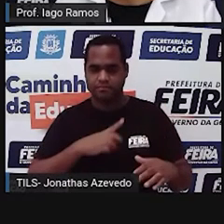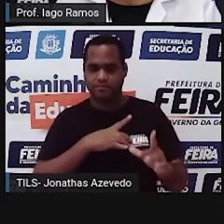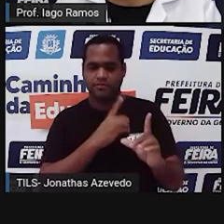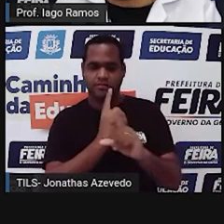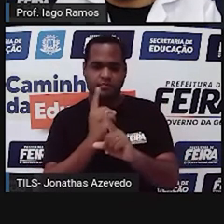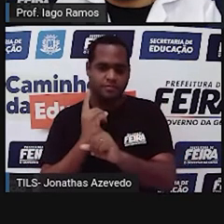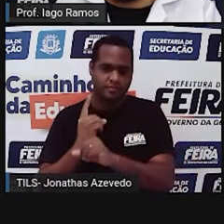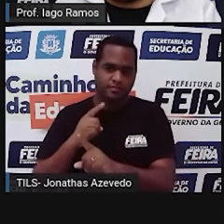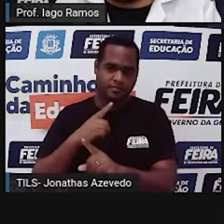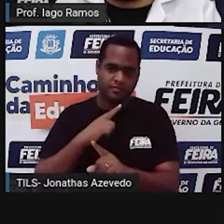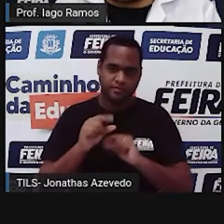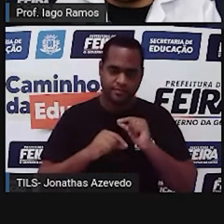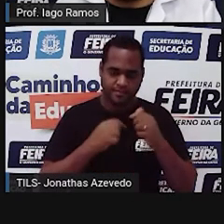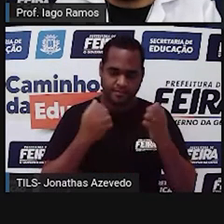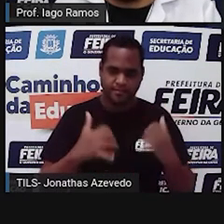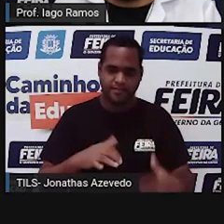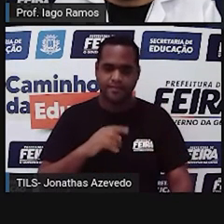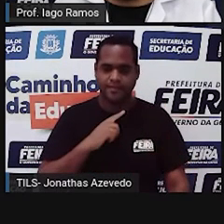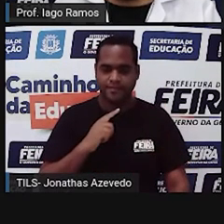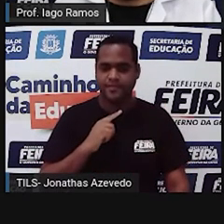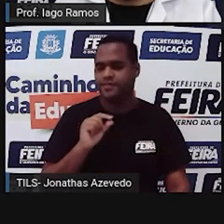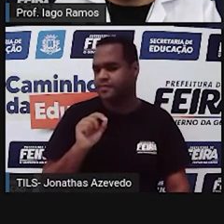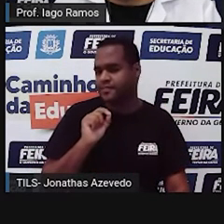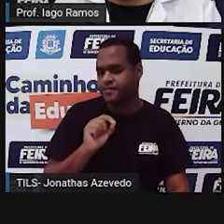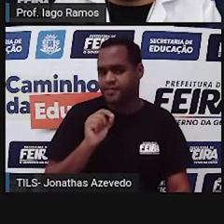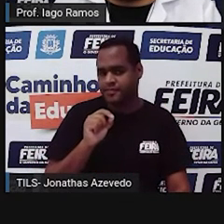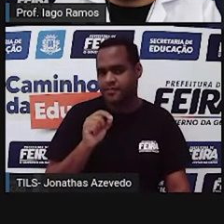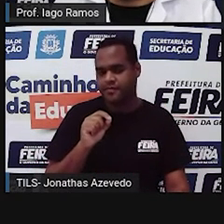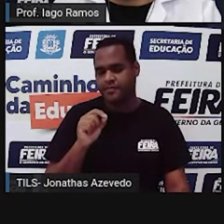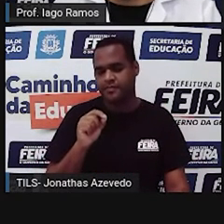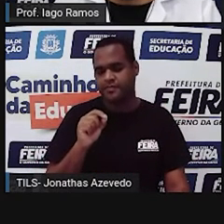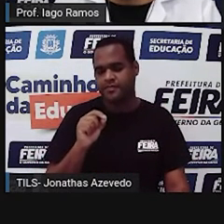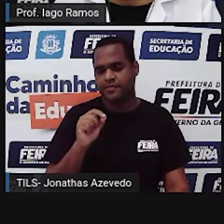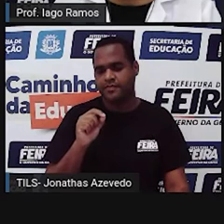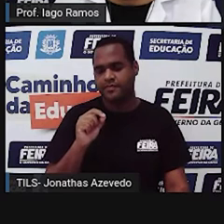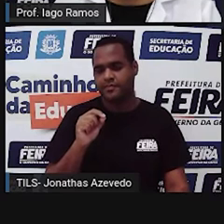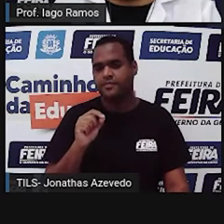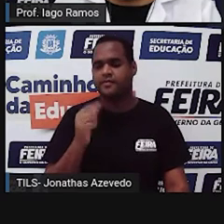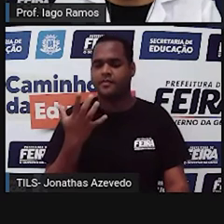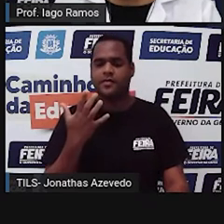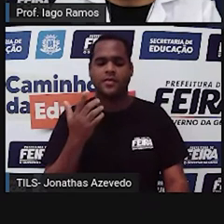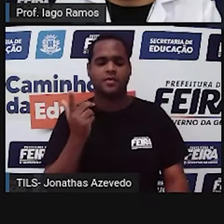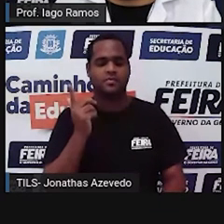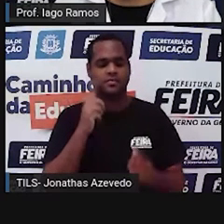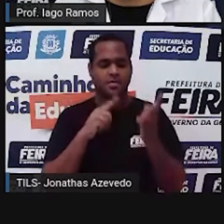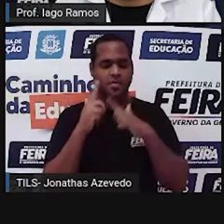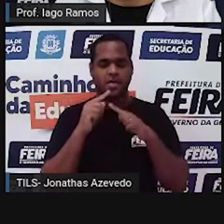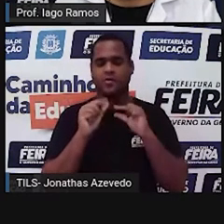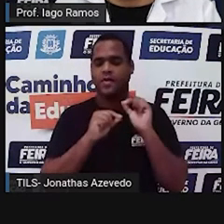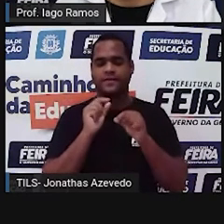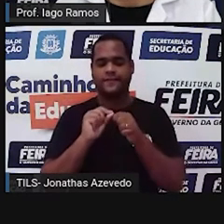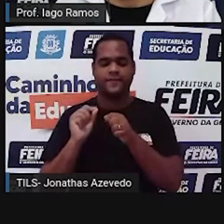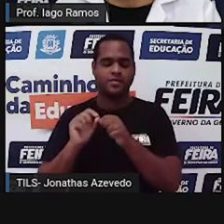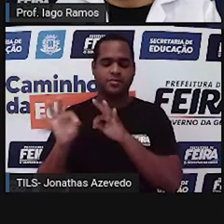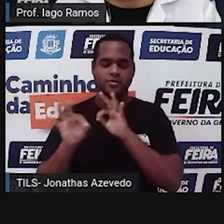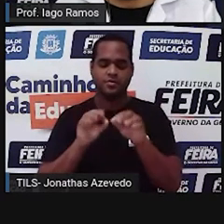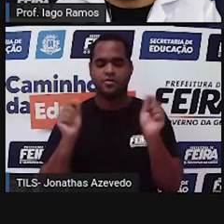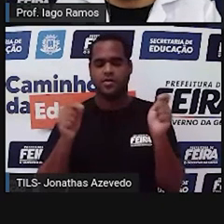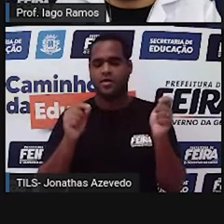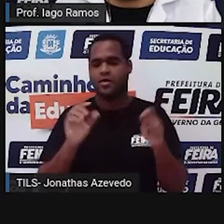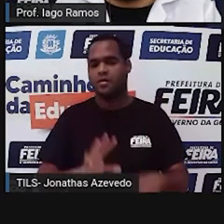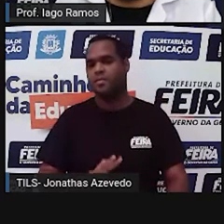dessa forma, tá? Então olha só o que é que a gente vai fazer, certo? O que é que vai